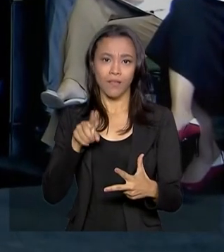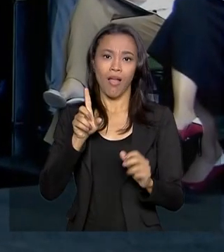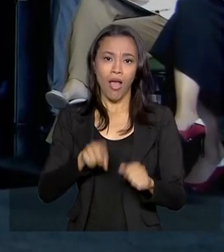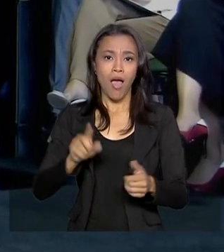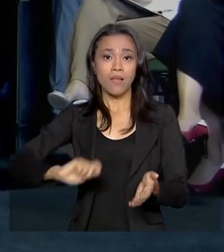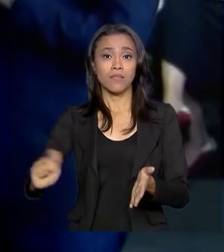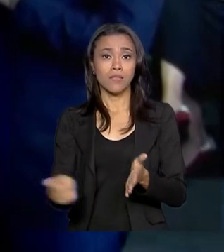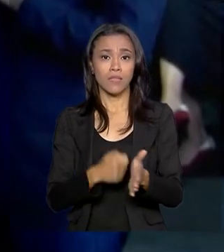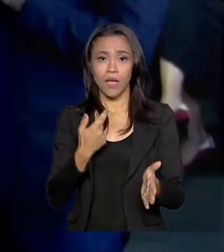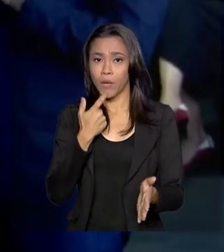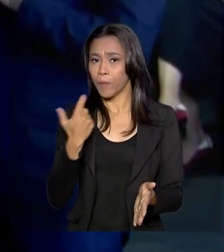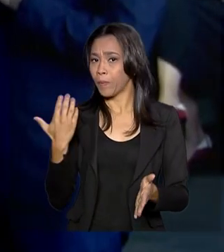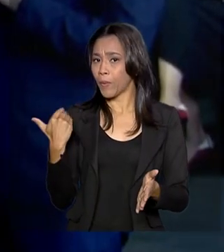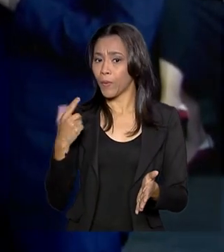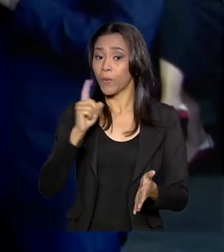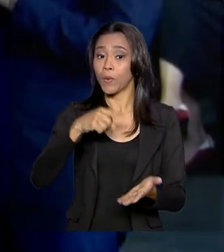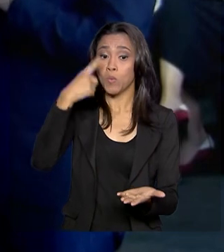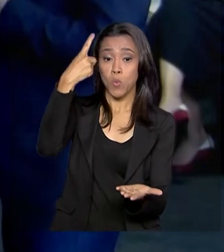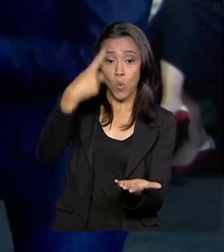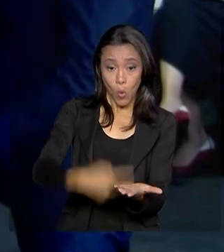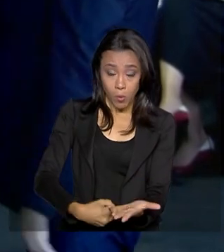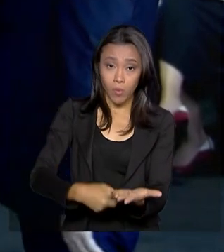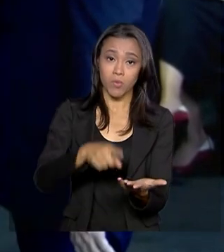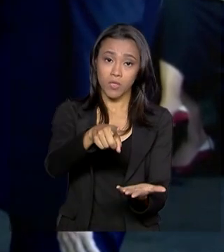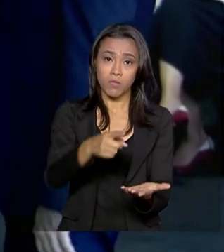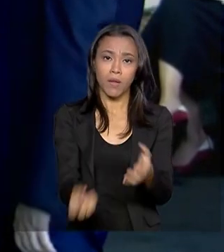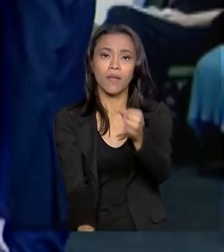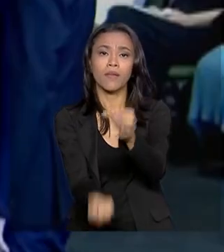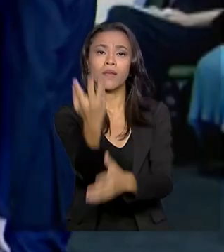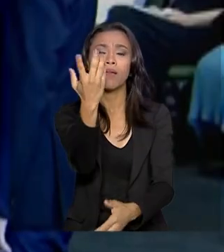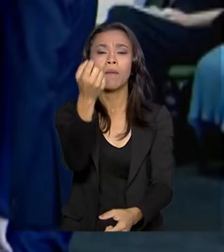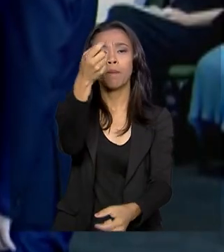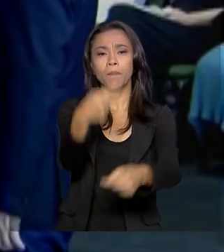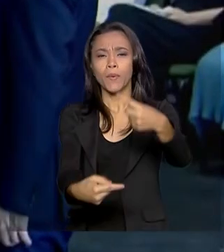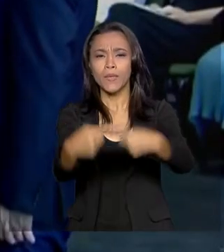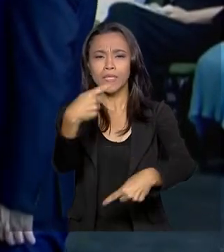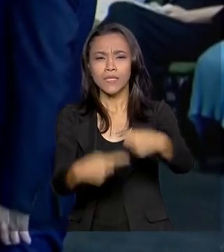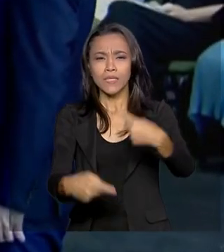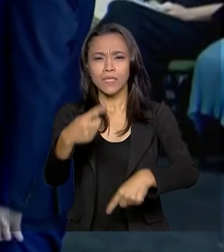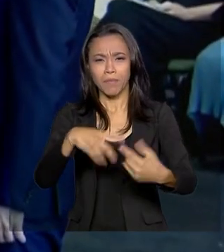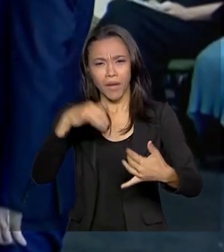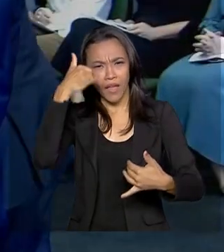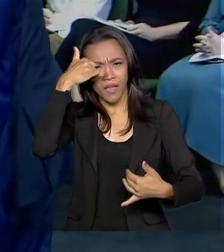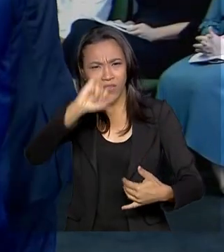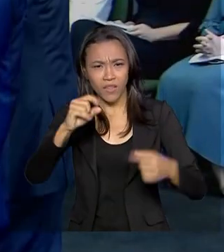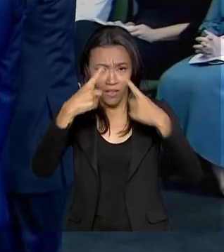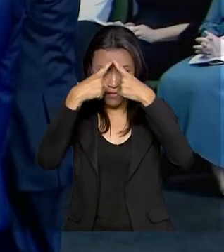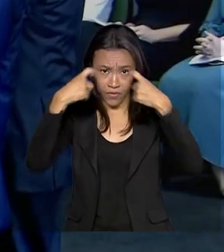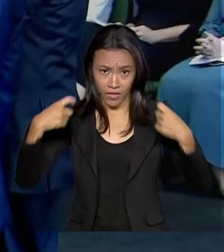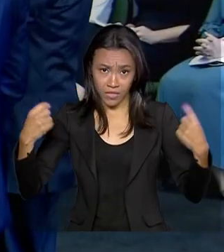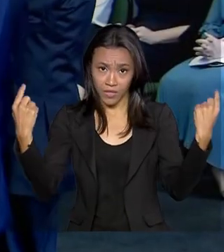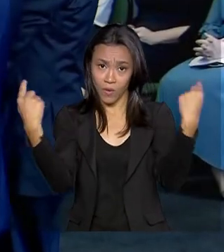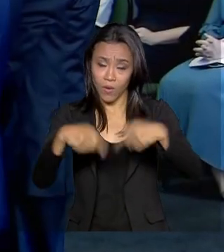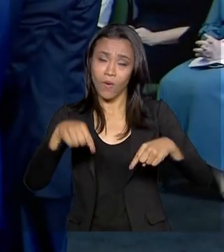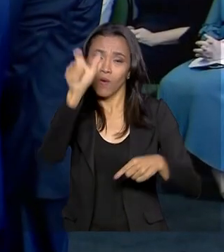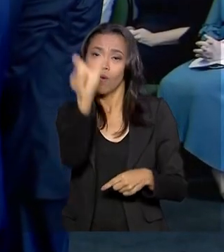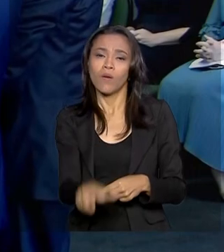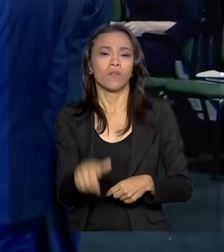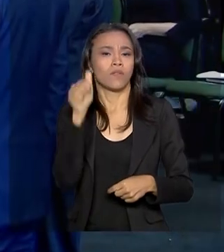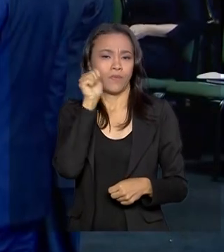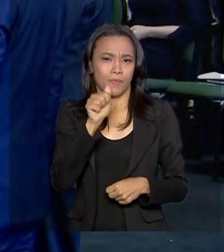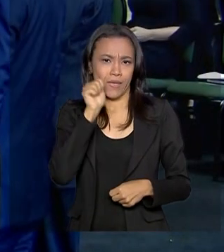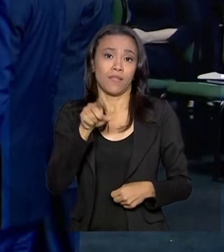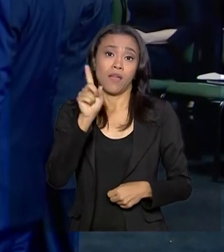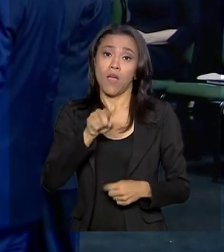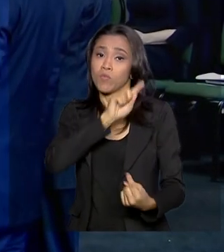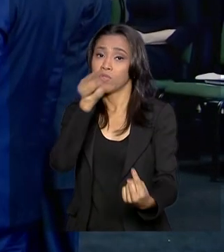assinaram agora há pouco o Pacto para a Implementação de Políticas Públicas de Prevenção e Combate à Violência contra as Mulheres. A iniciativa